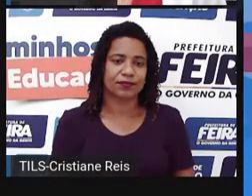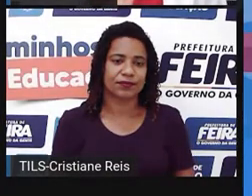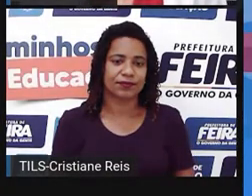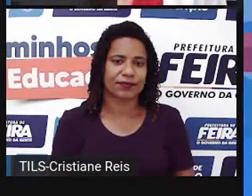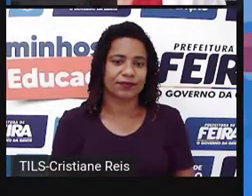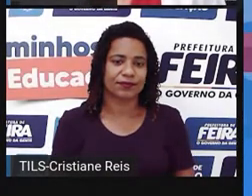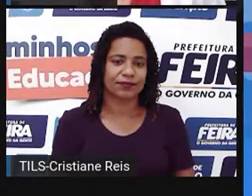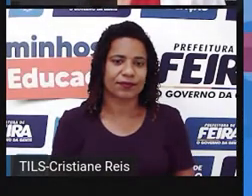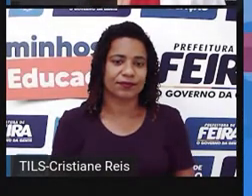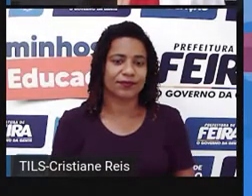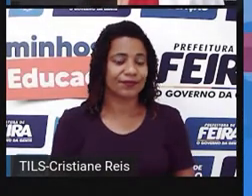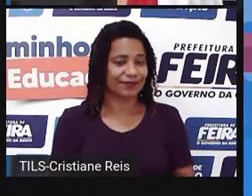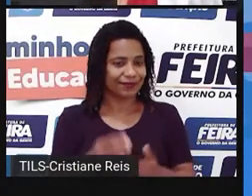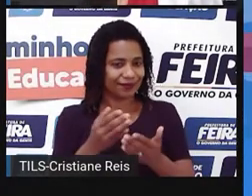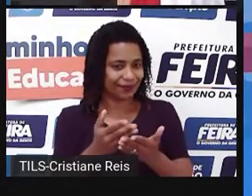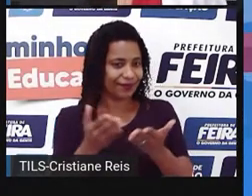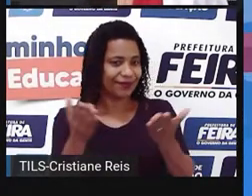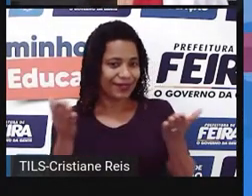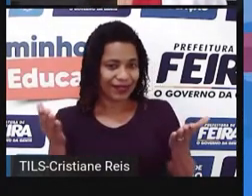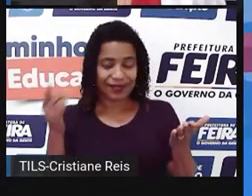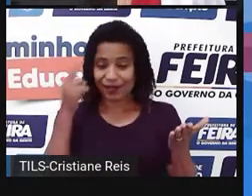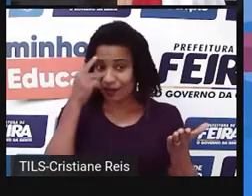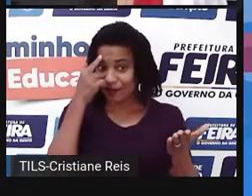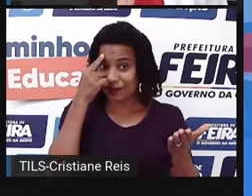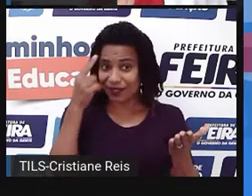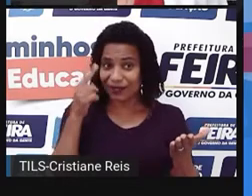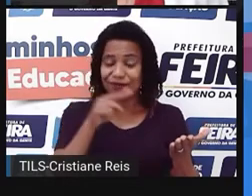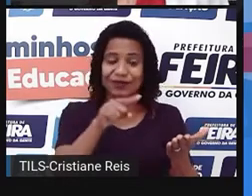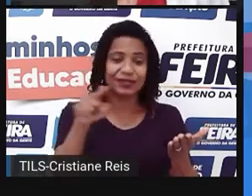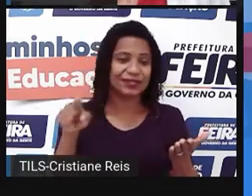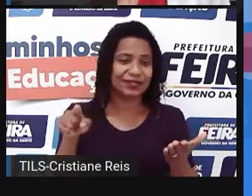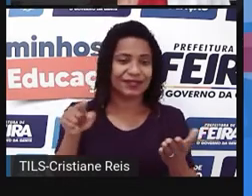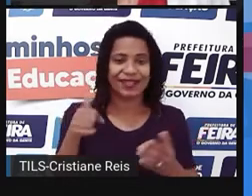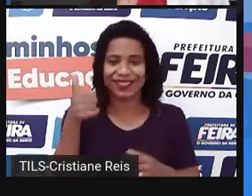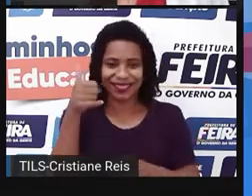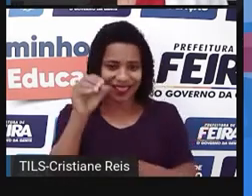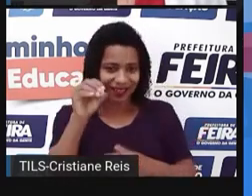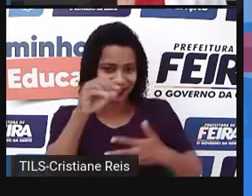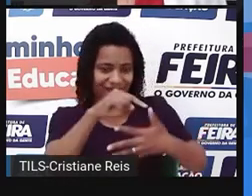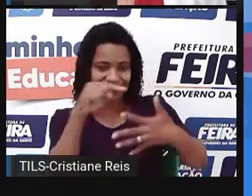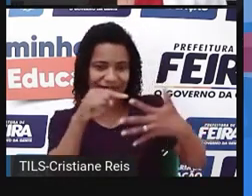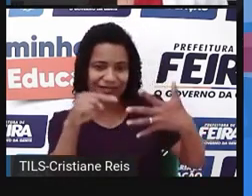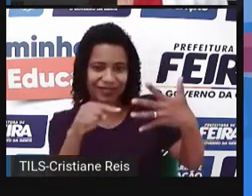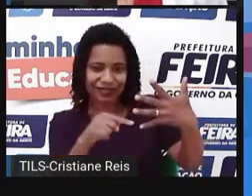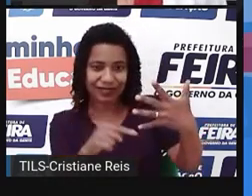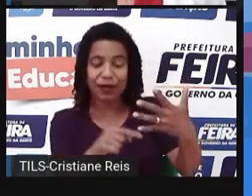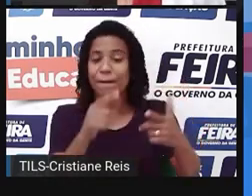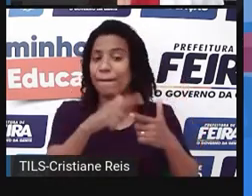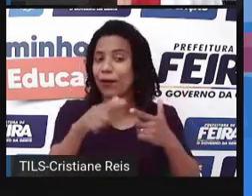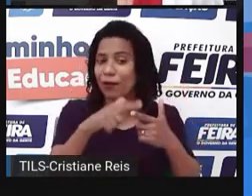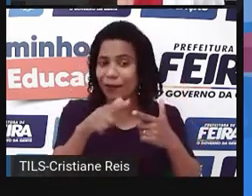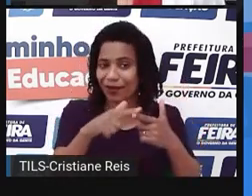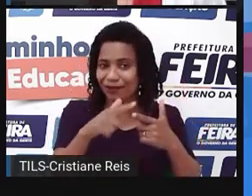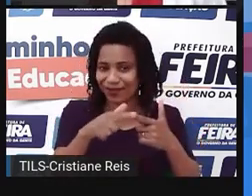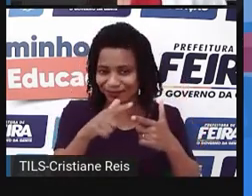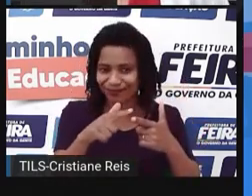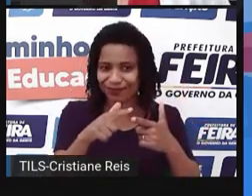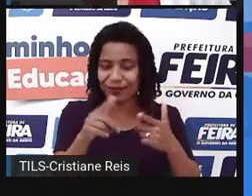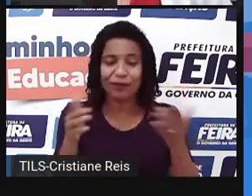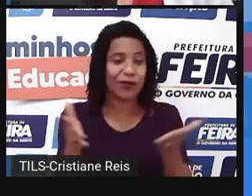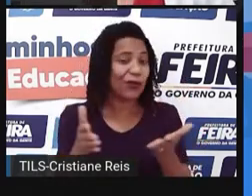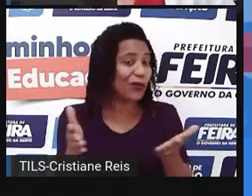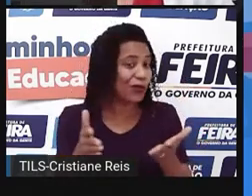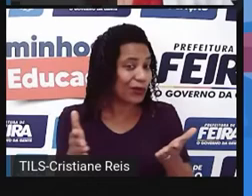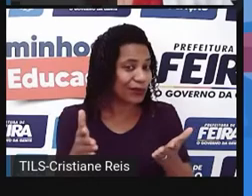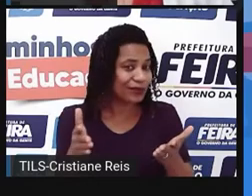Question number one. Lembrando que vocês terão aqui dez situações e problemas para resolver. Mas hoje, no nosso encontro,